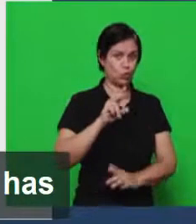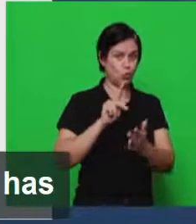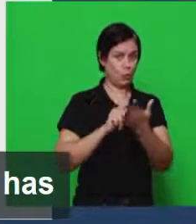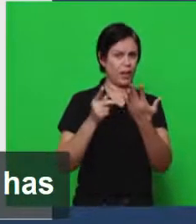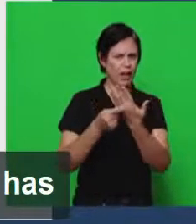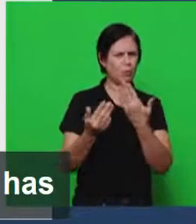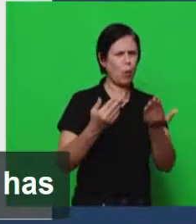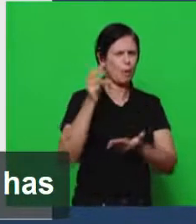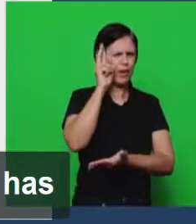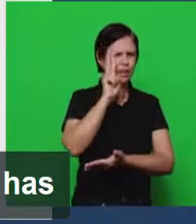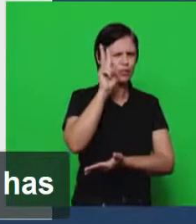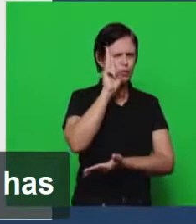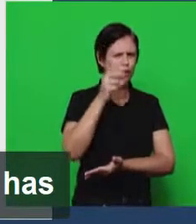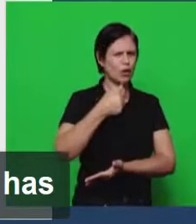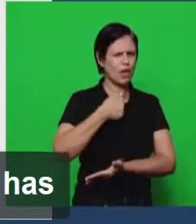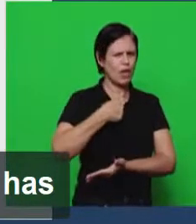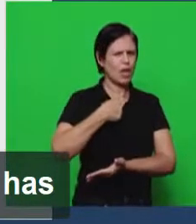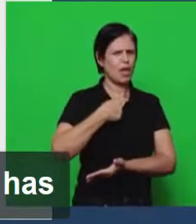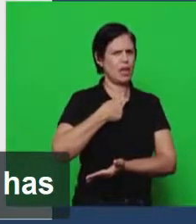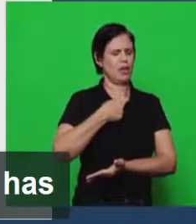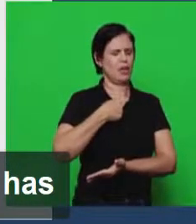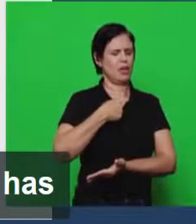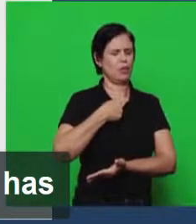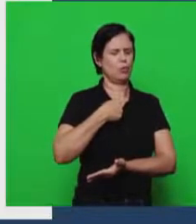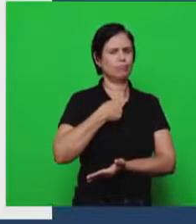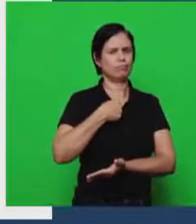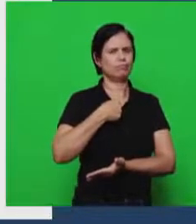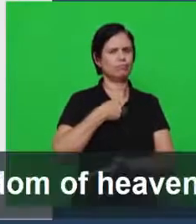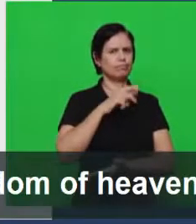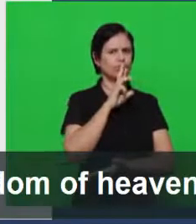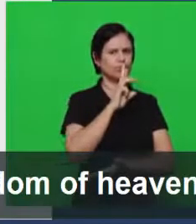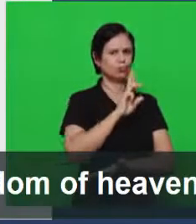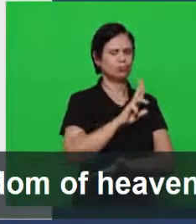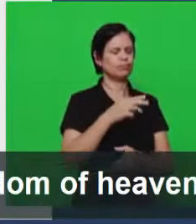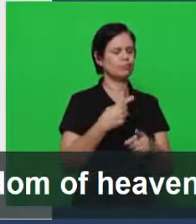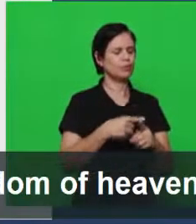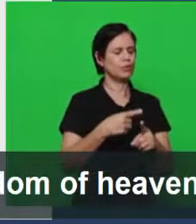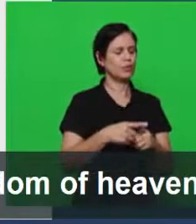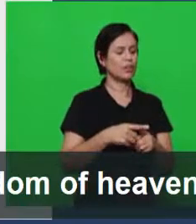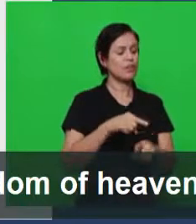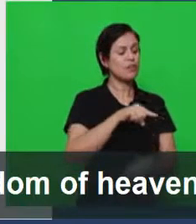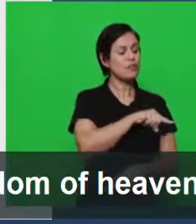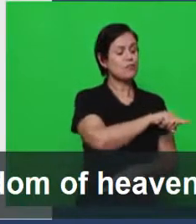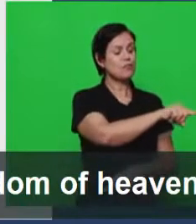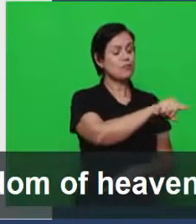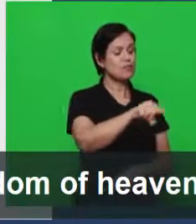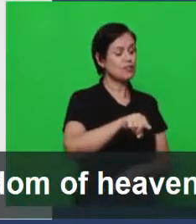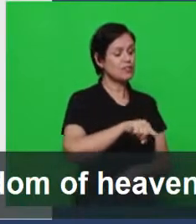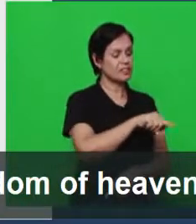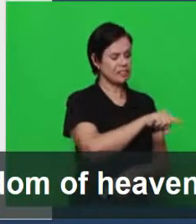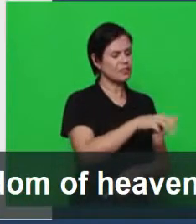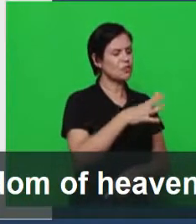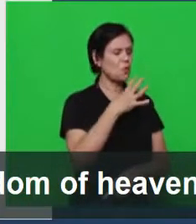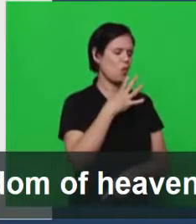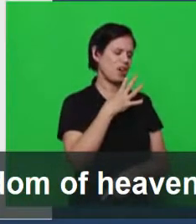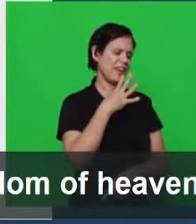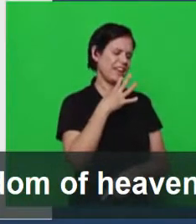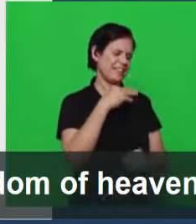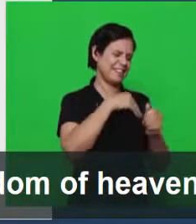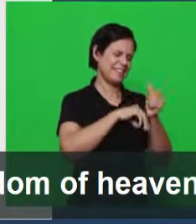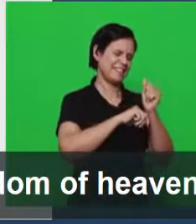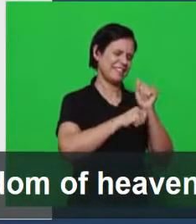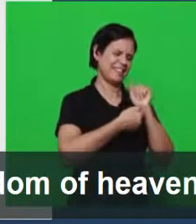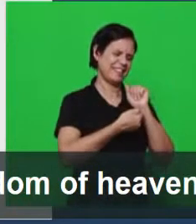ele respondendo disse-lhes porque a voz é dado a voz é dado conhecer os